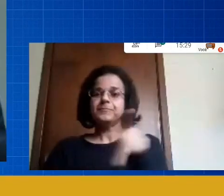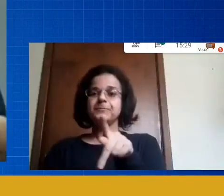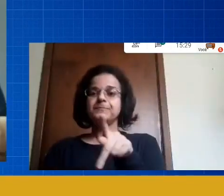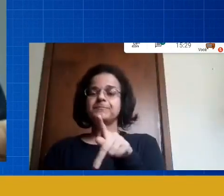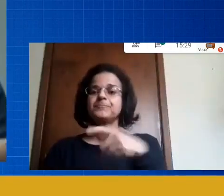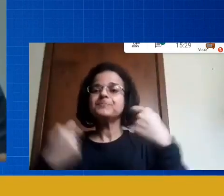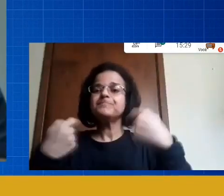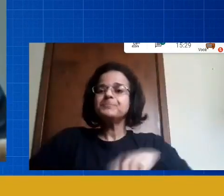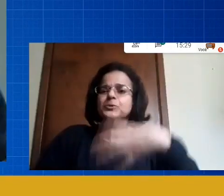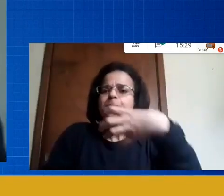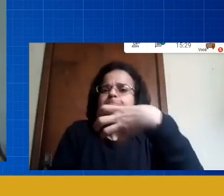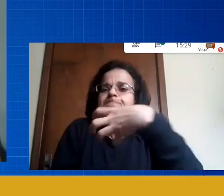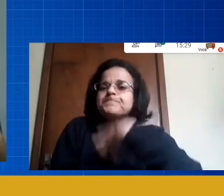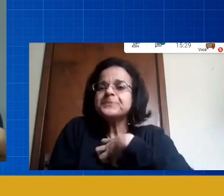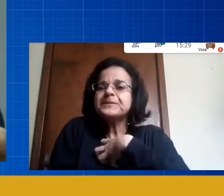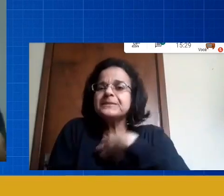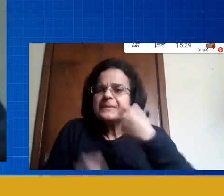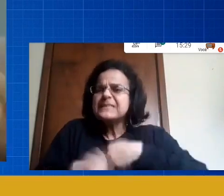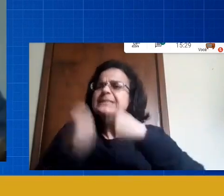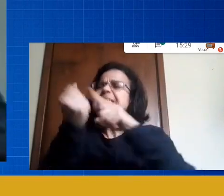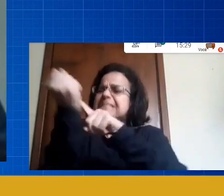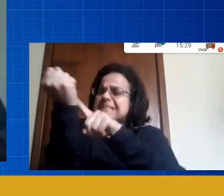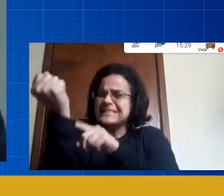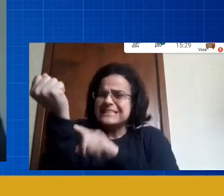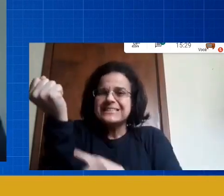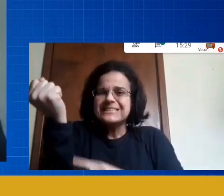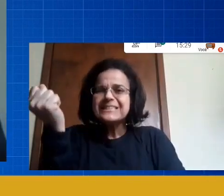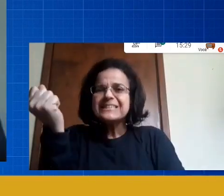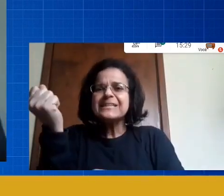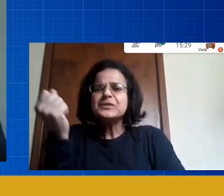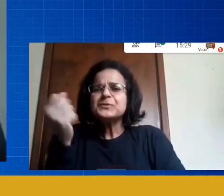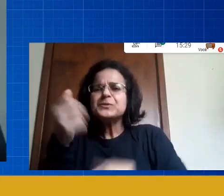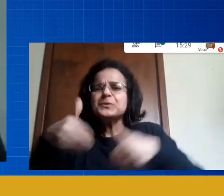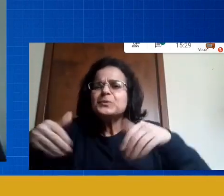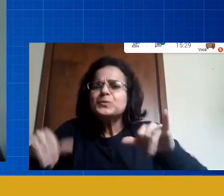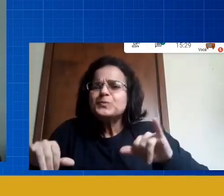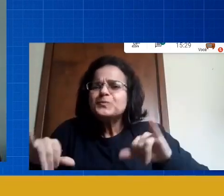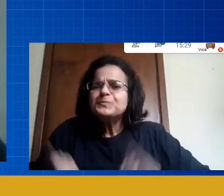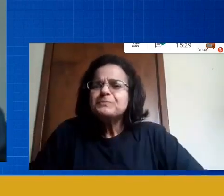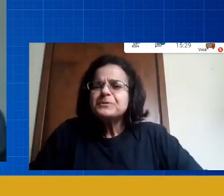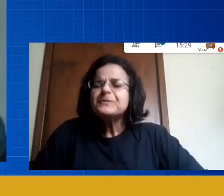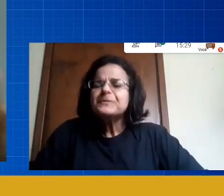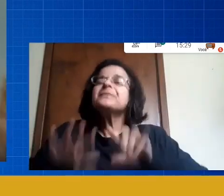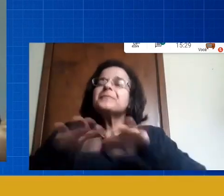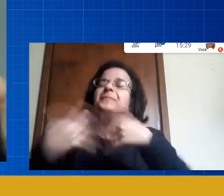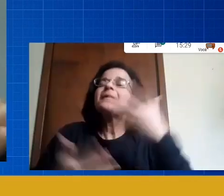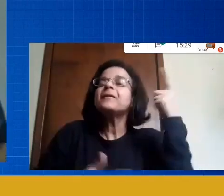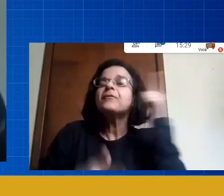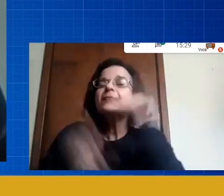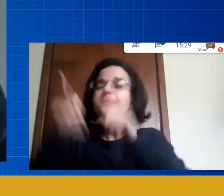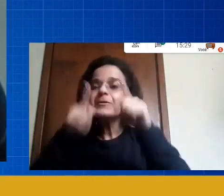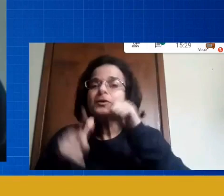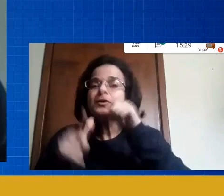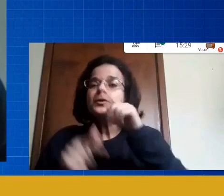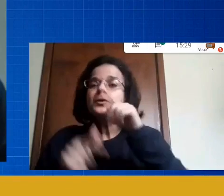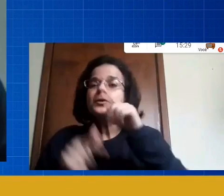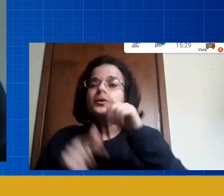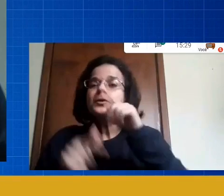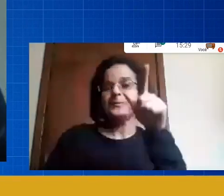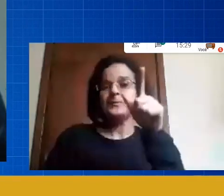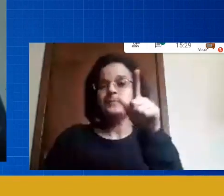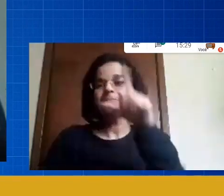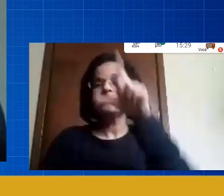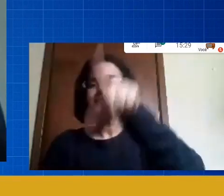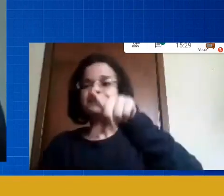na pele precisou sangrar para buscarem novas alternativas principalmente os professores do